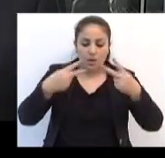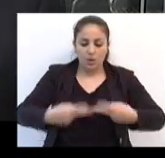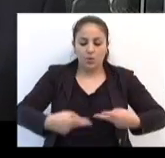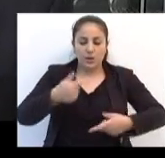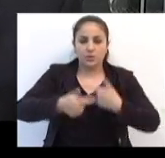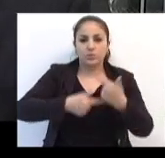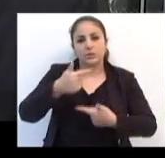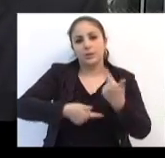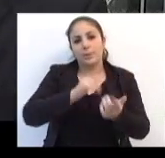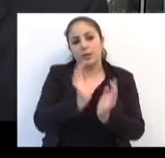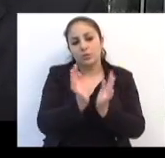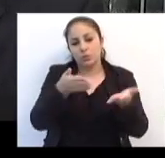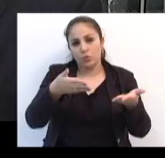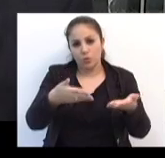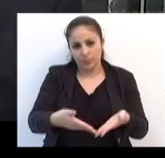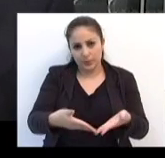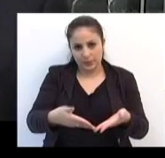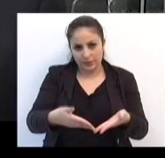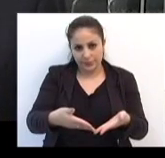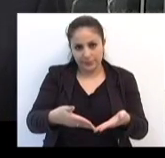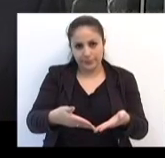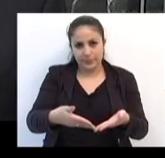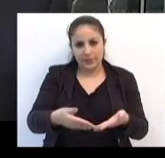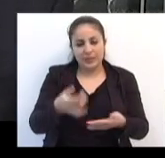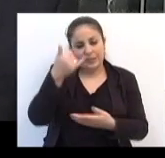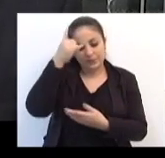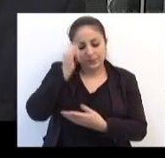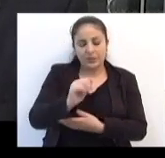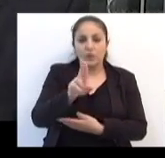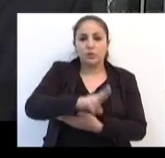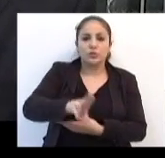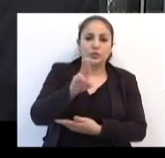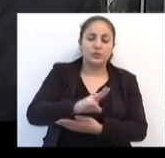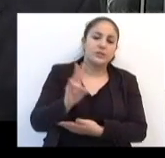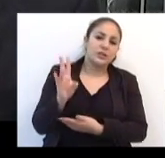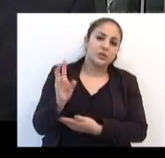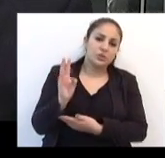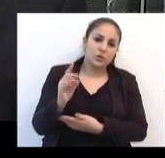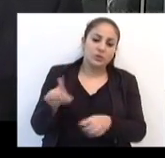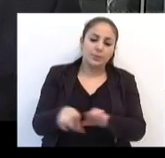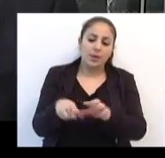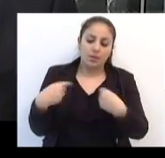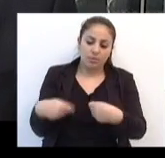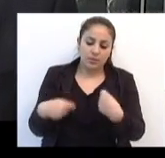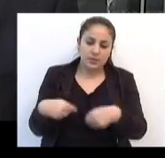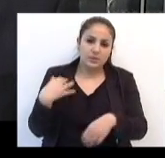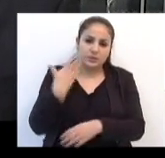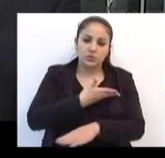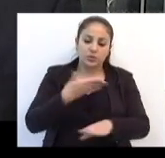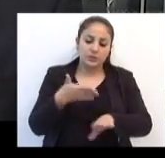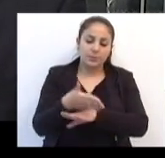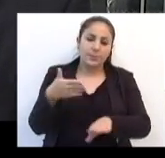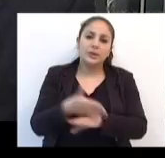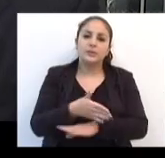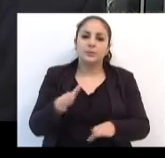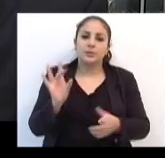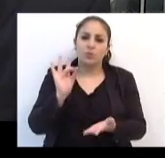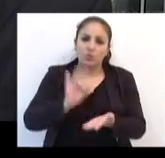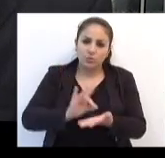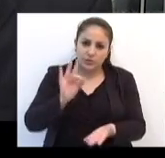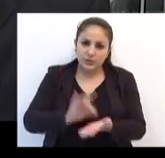o trabalho do Comitê de Prevenção e Combate às Drogas e a necessidade de termos a participação